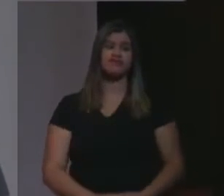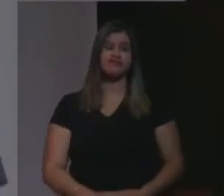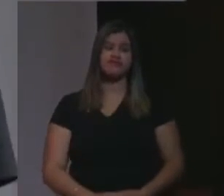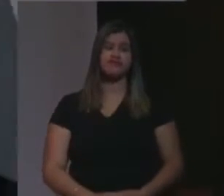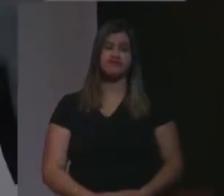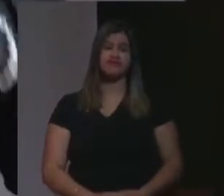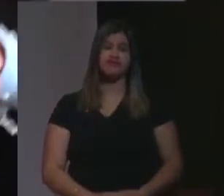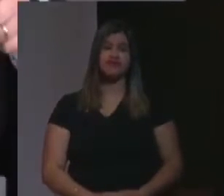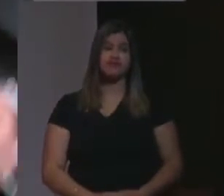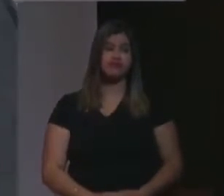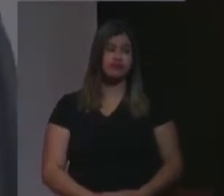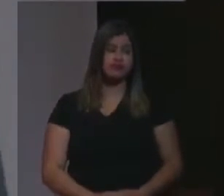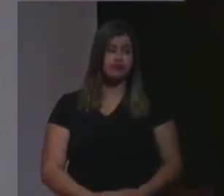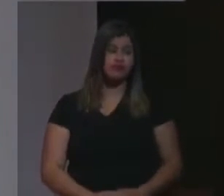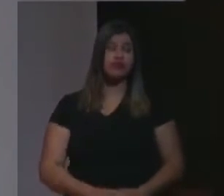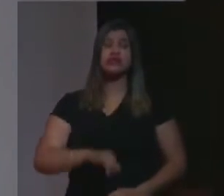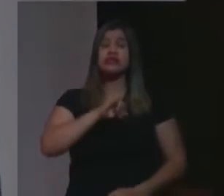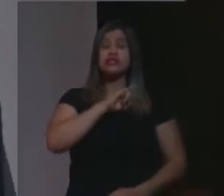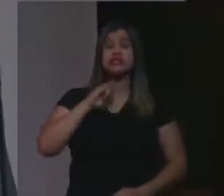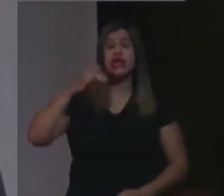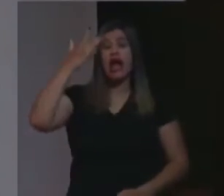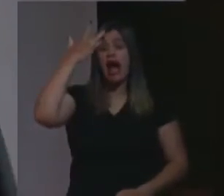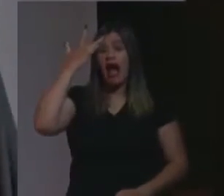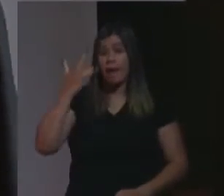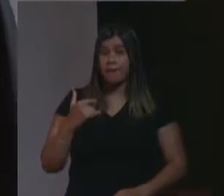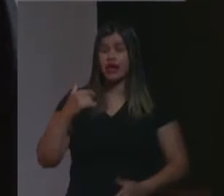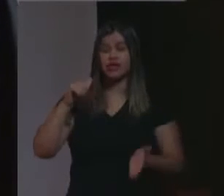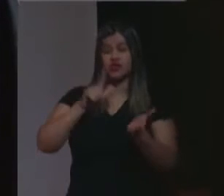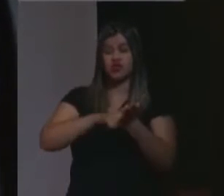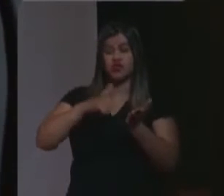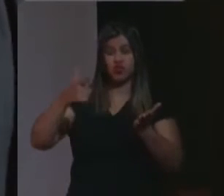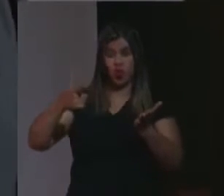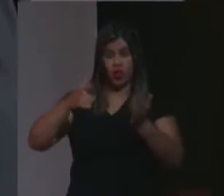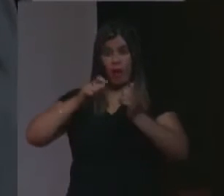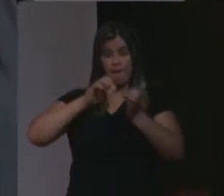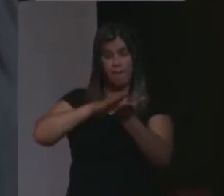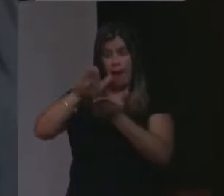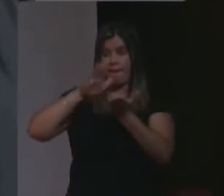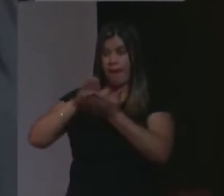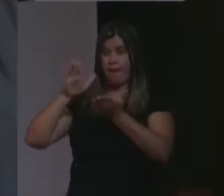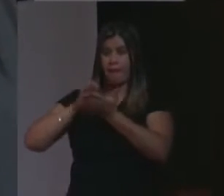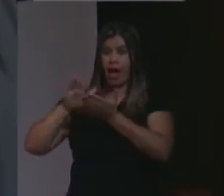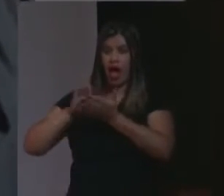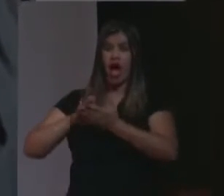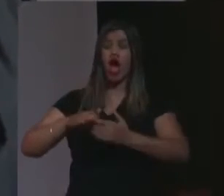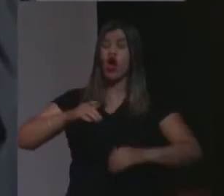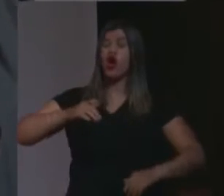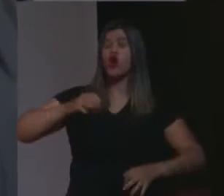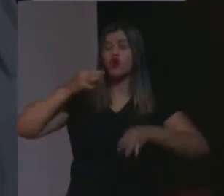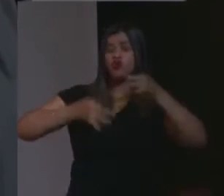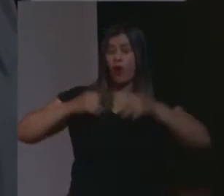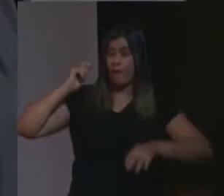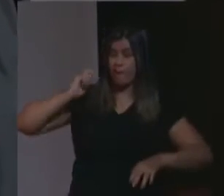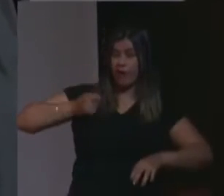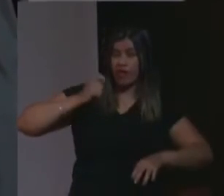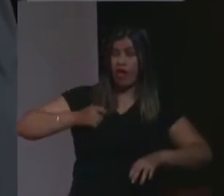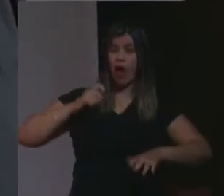se amanhã sair nos jornais Tribunal da PUC condena por genocídio, ninguém vai dar bola, parece o óbvio,